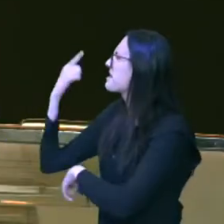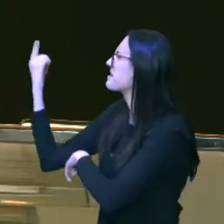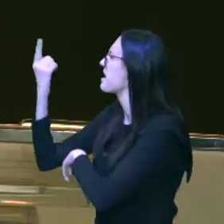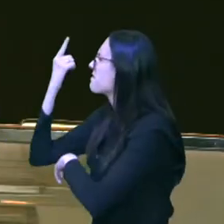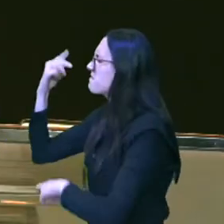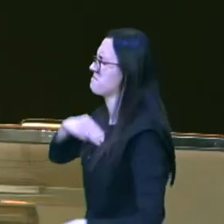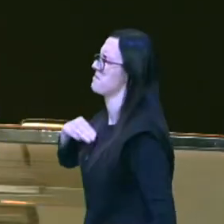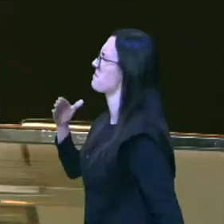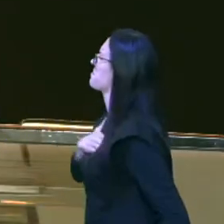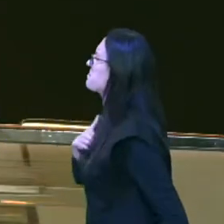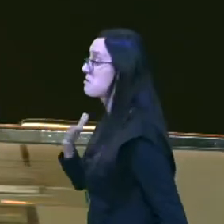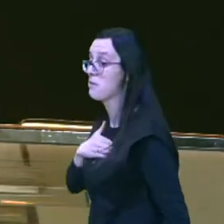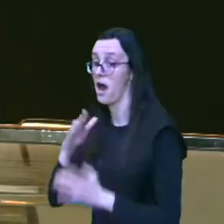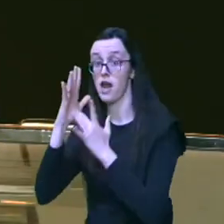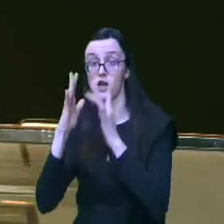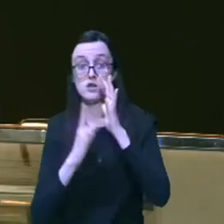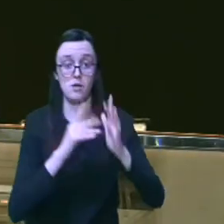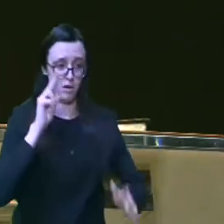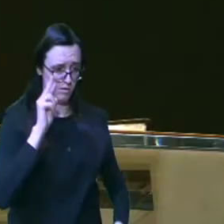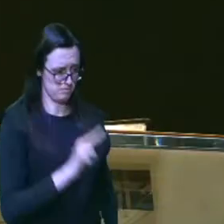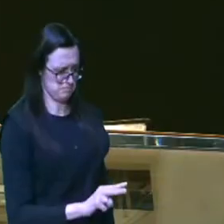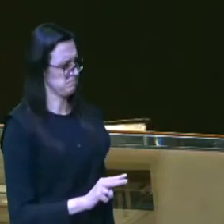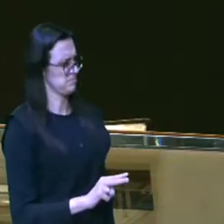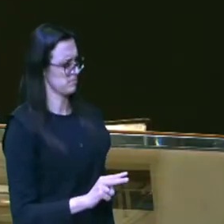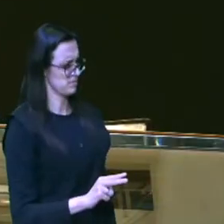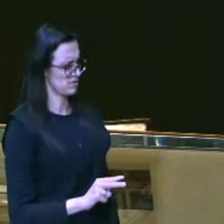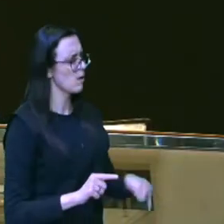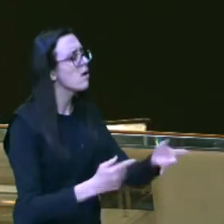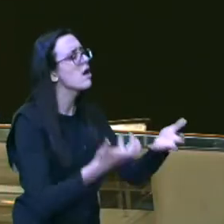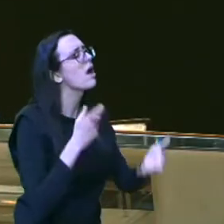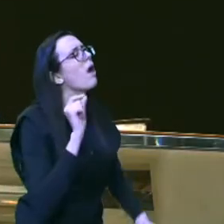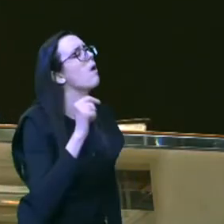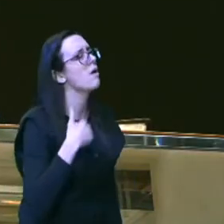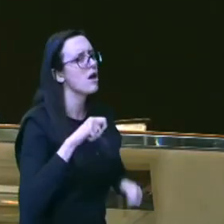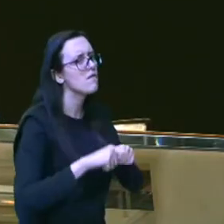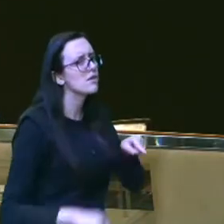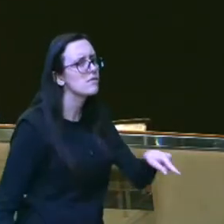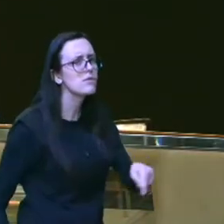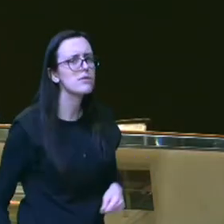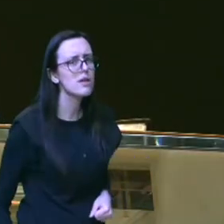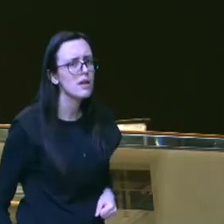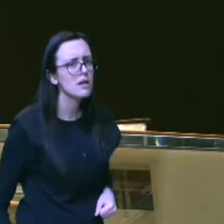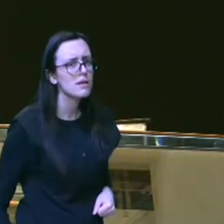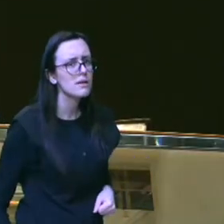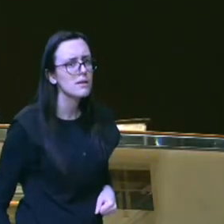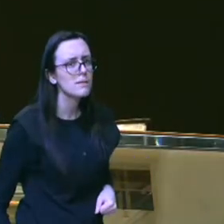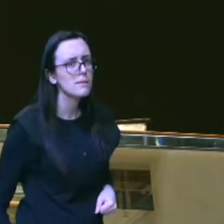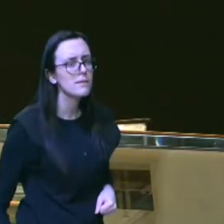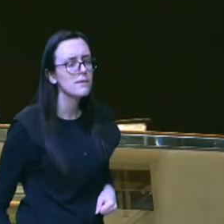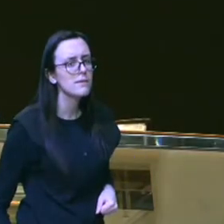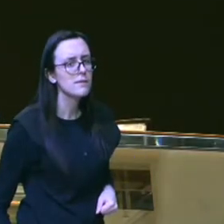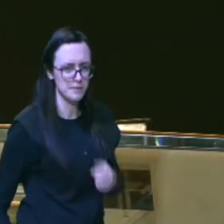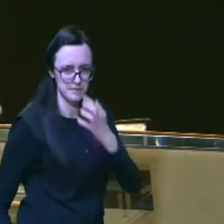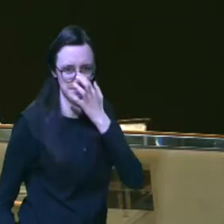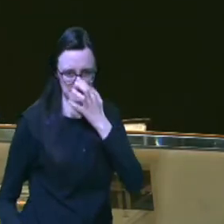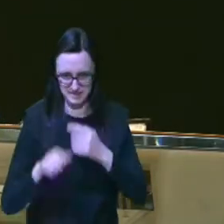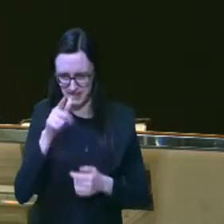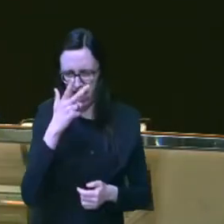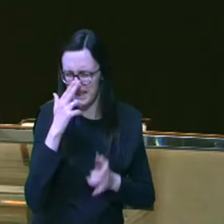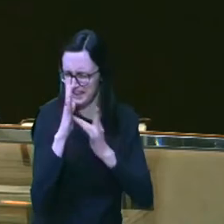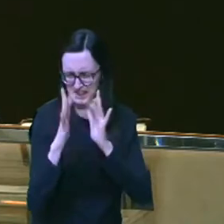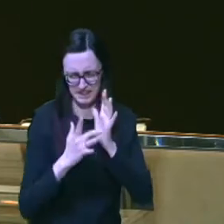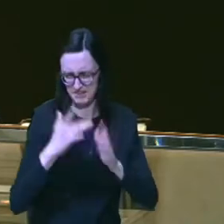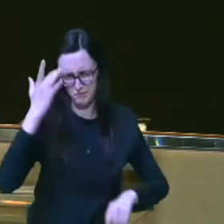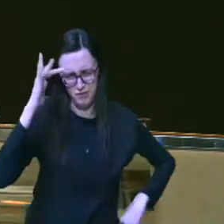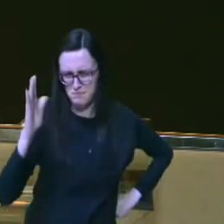de mim e Jesus diante dele fala assim o que você quer que eu faça por você? gente vocês acham que Jesus não